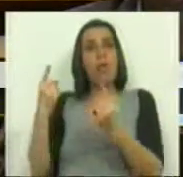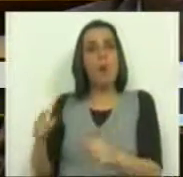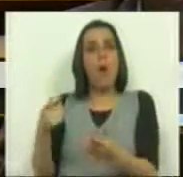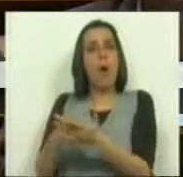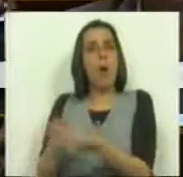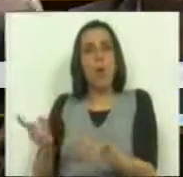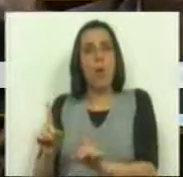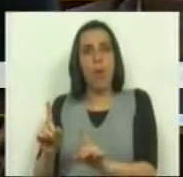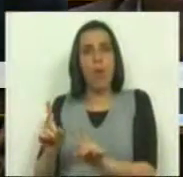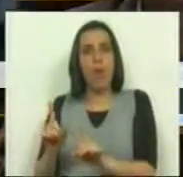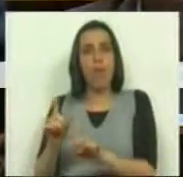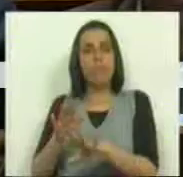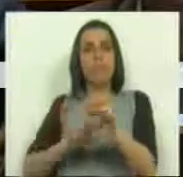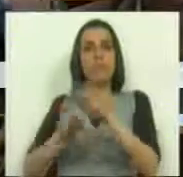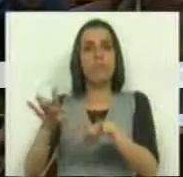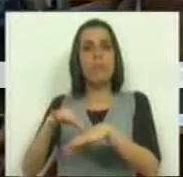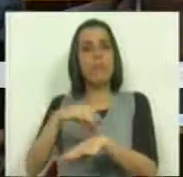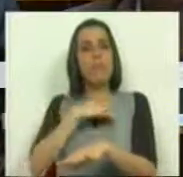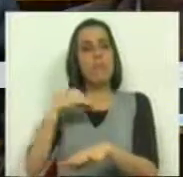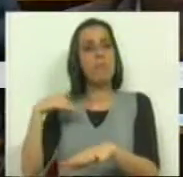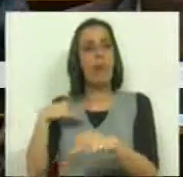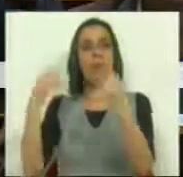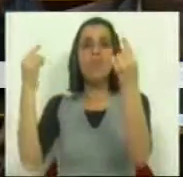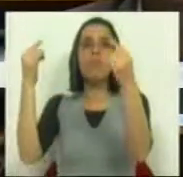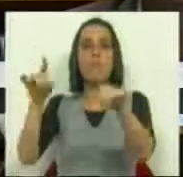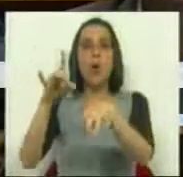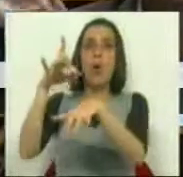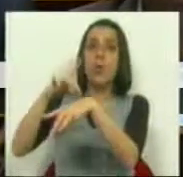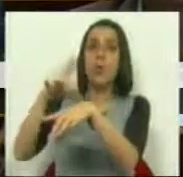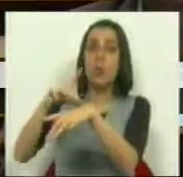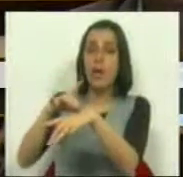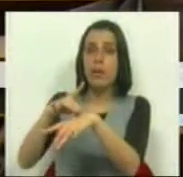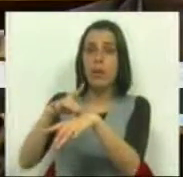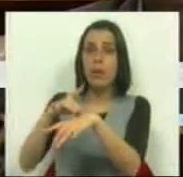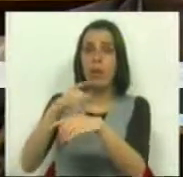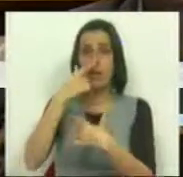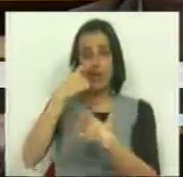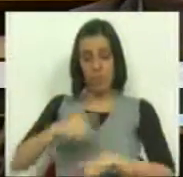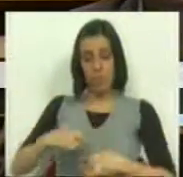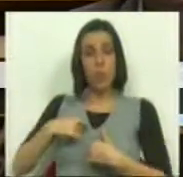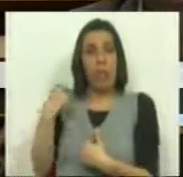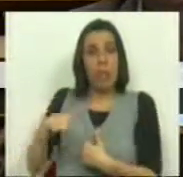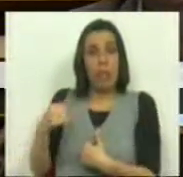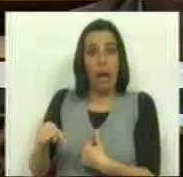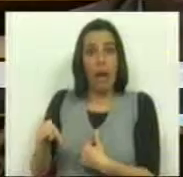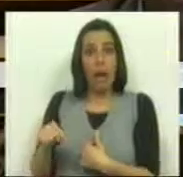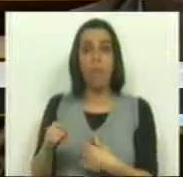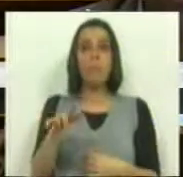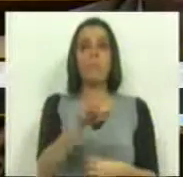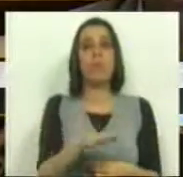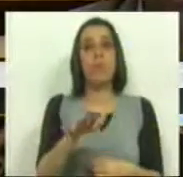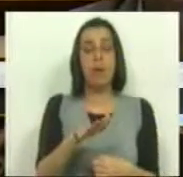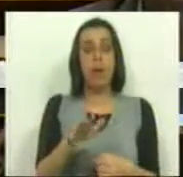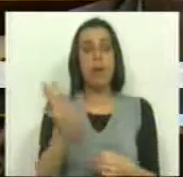isentas para os atos médicos correspondentes à doença de que as pessoas padecem. Aliás, o